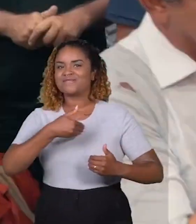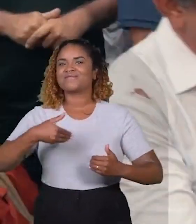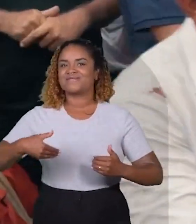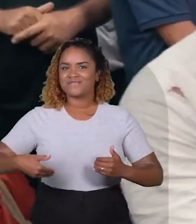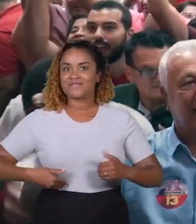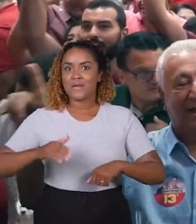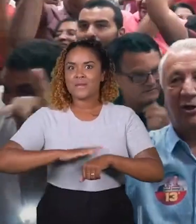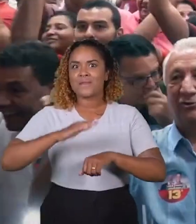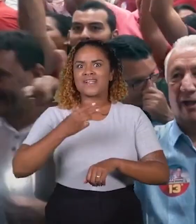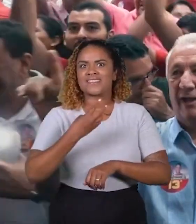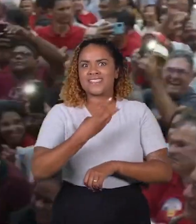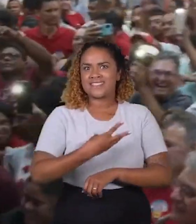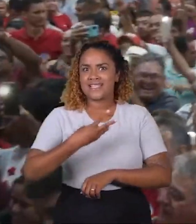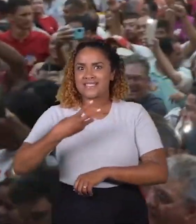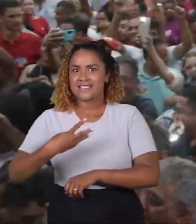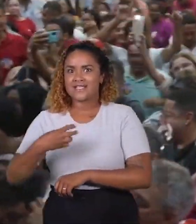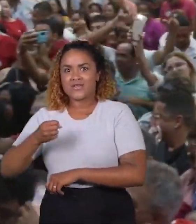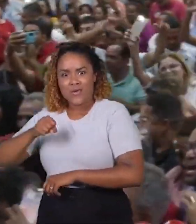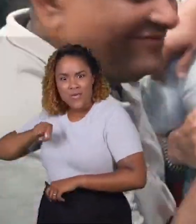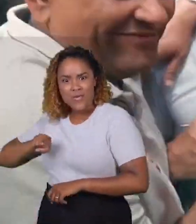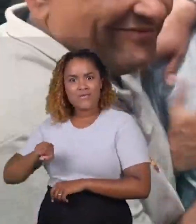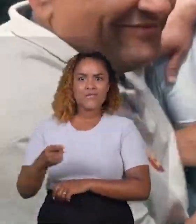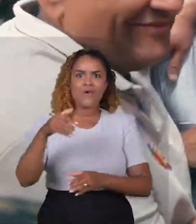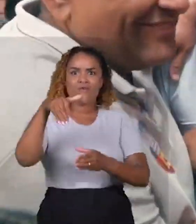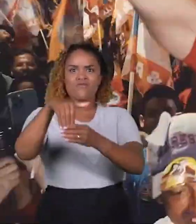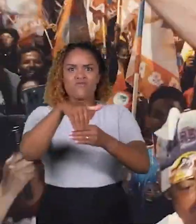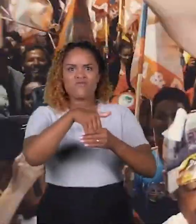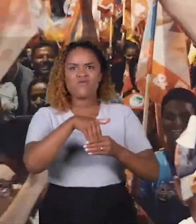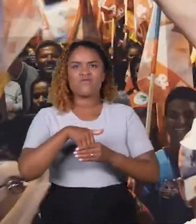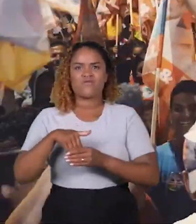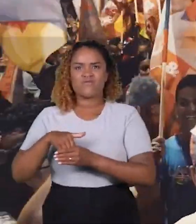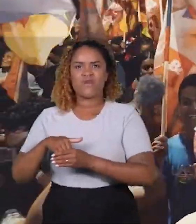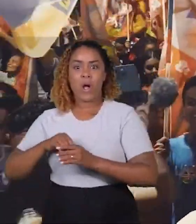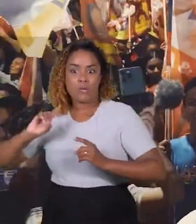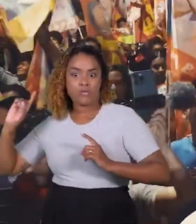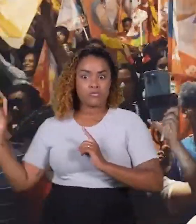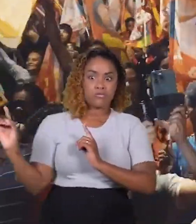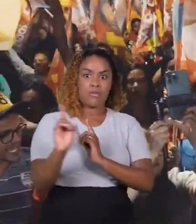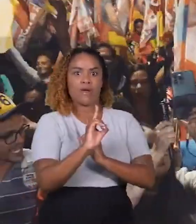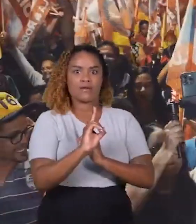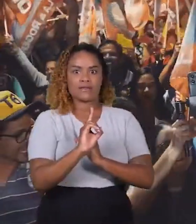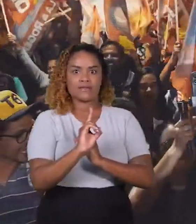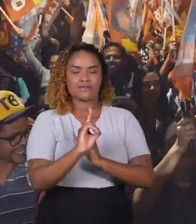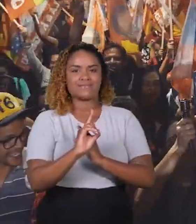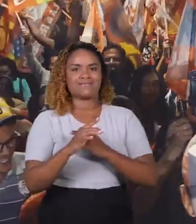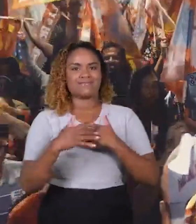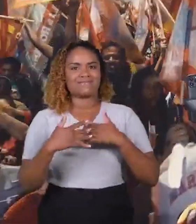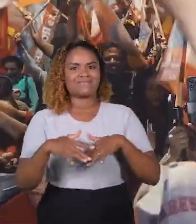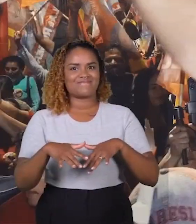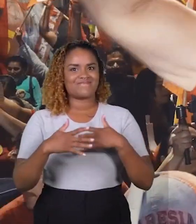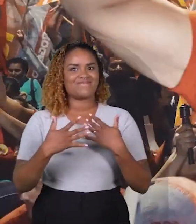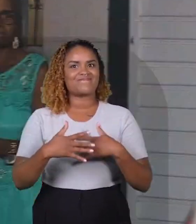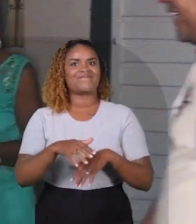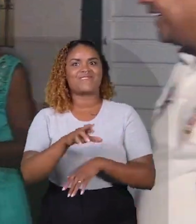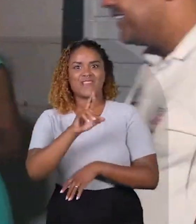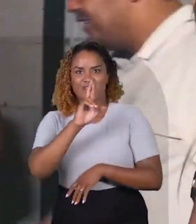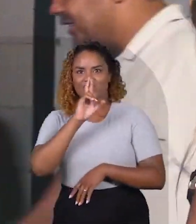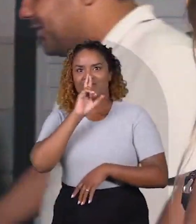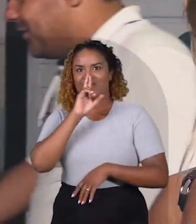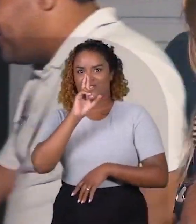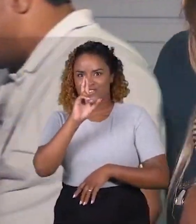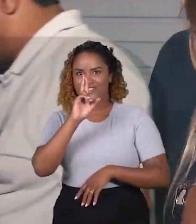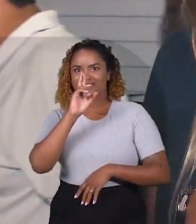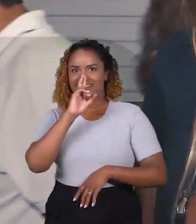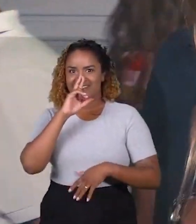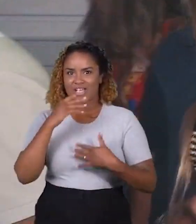Com mais de 338 mil votos, à frente dos que se achavam favoritos, Rogério